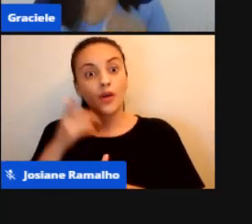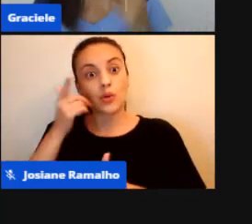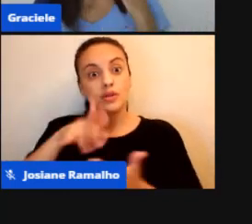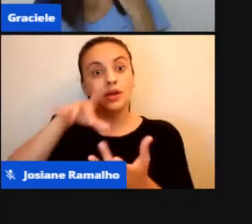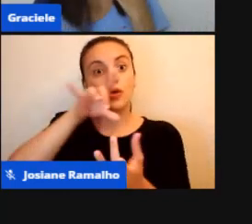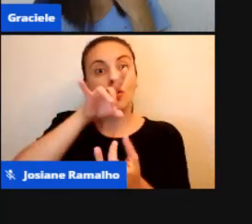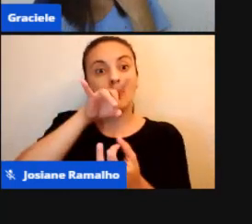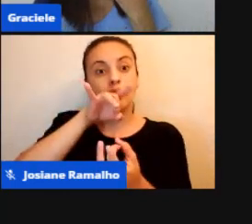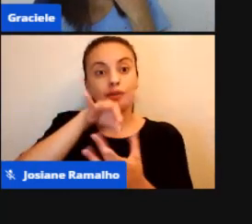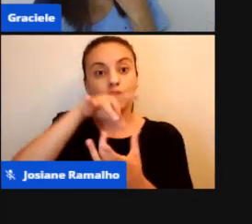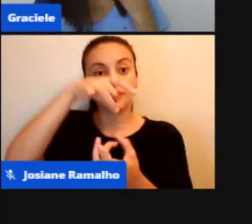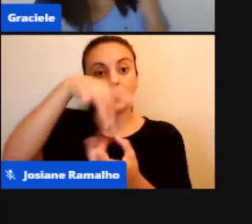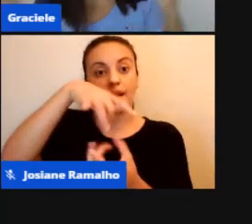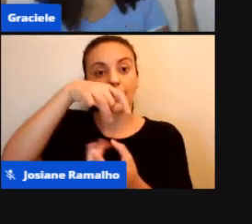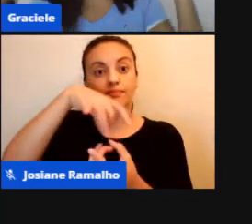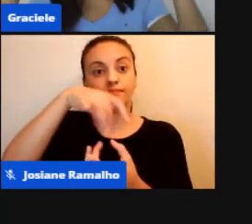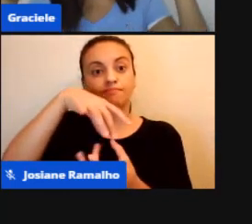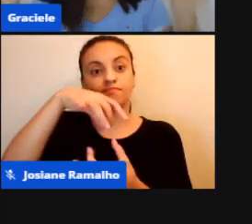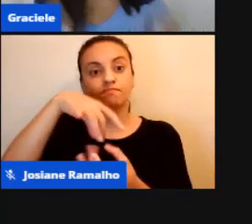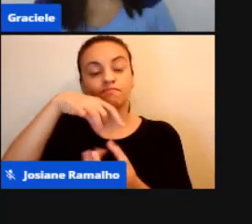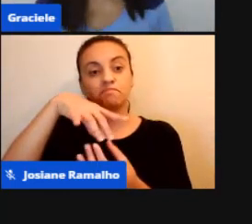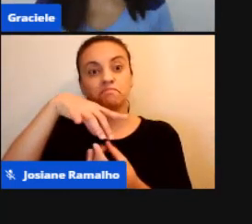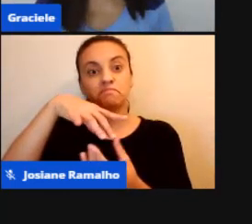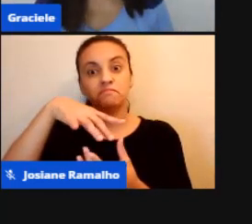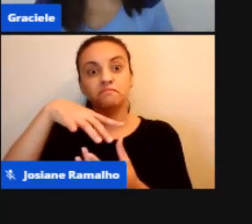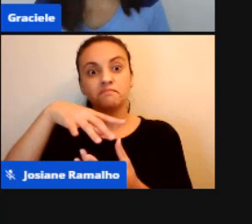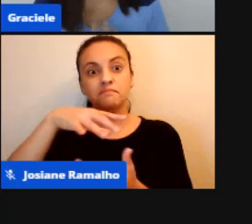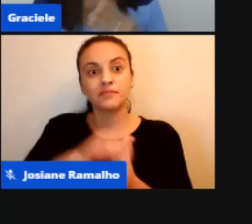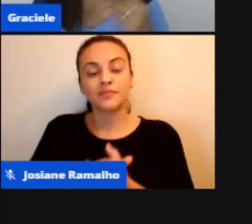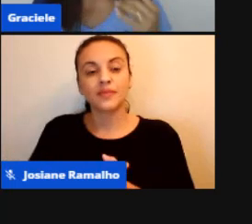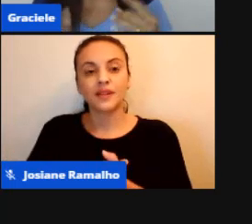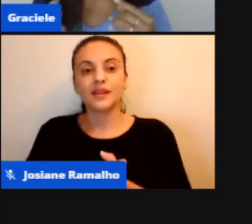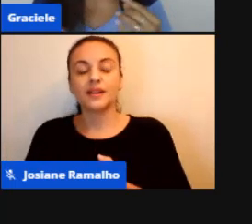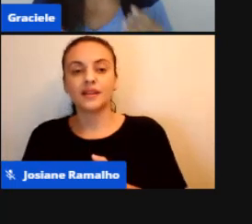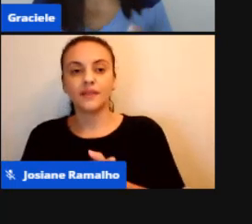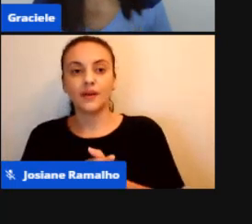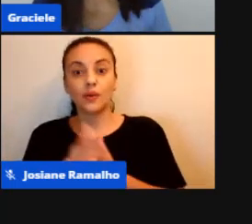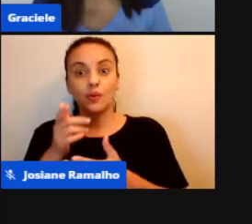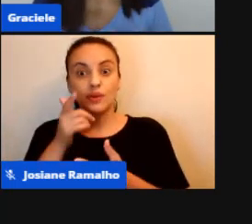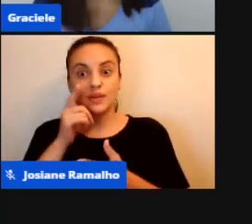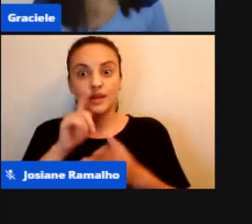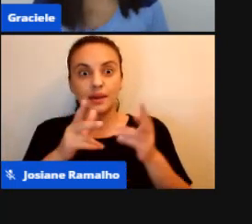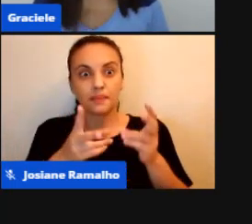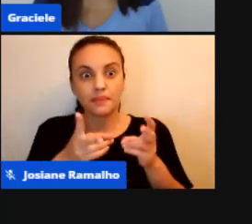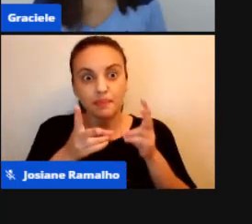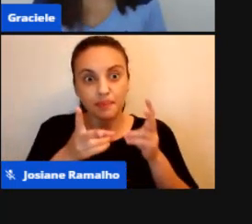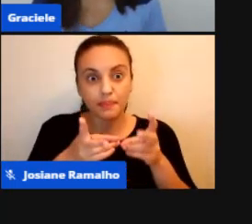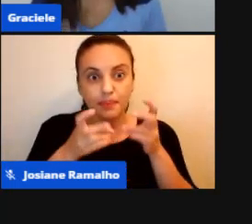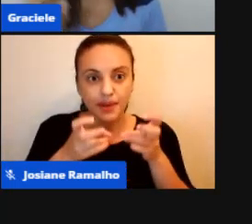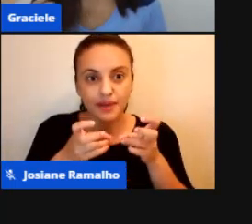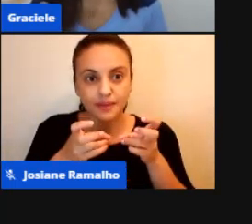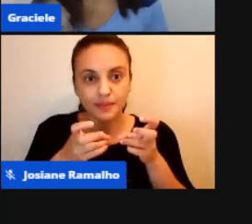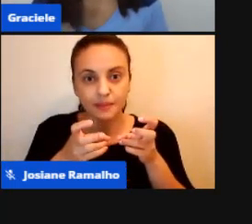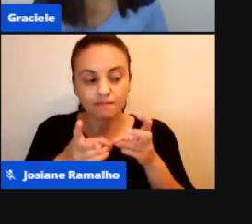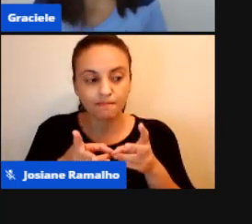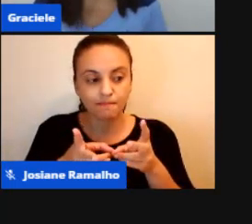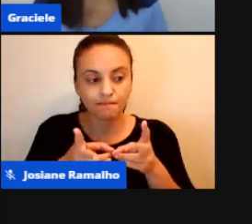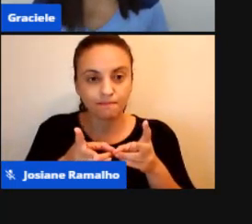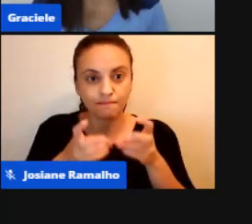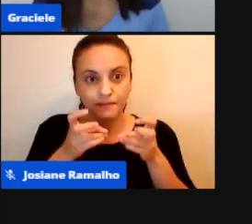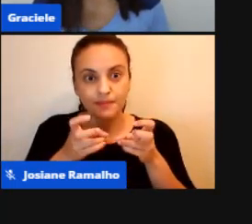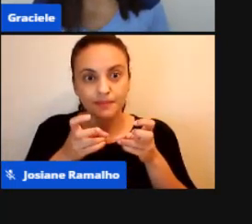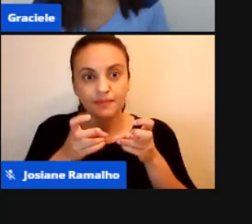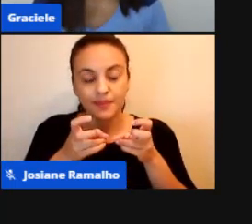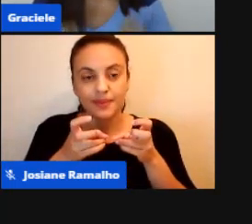feedback, que a gente fala, aquele lápis onde você vai perceber. São percepções, o professor ele tem esse